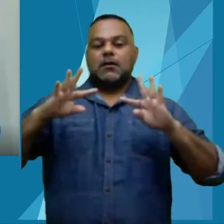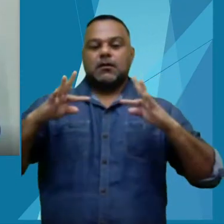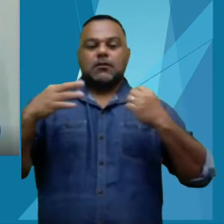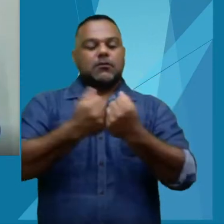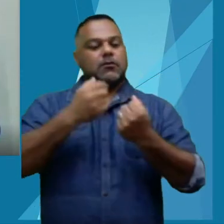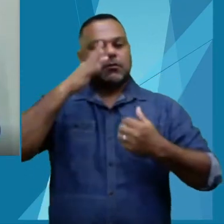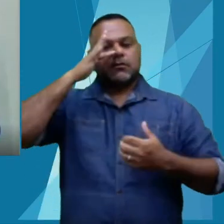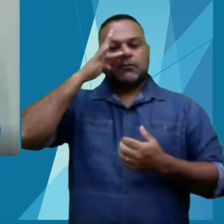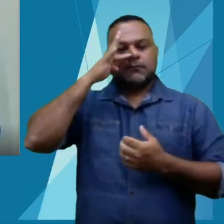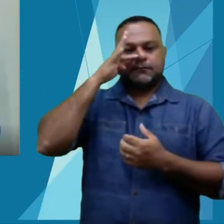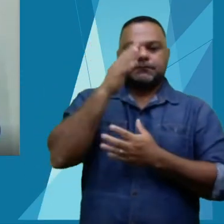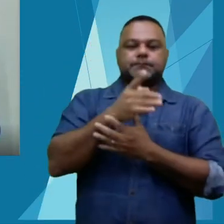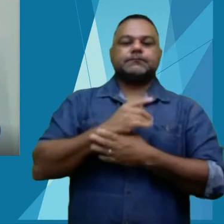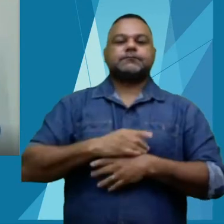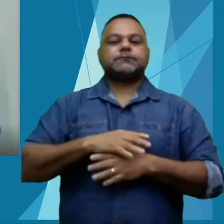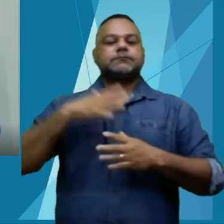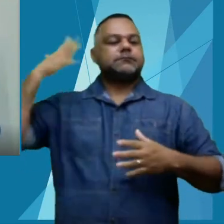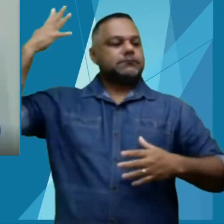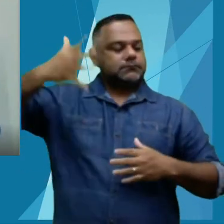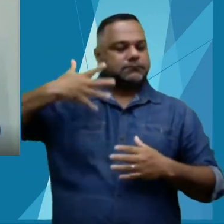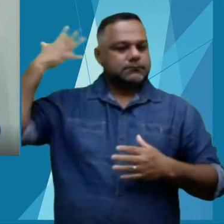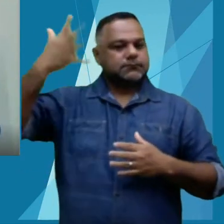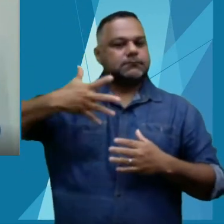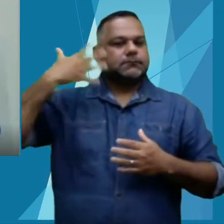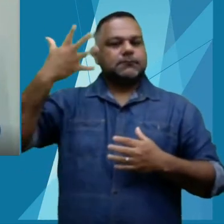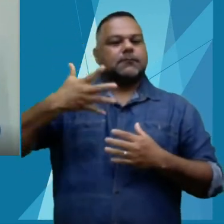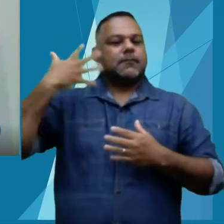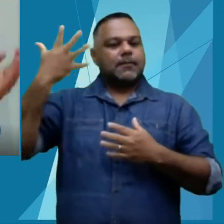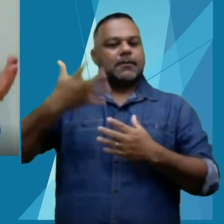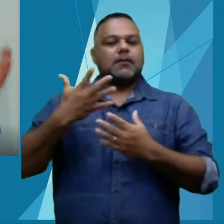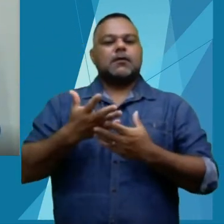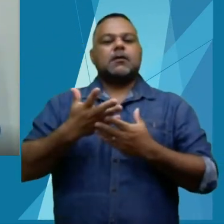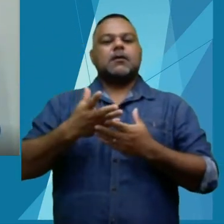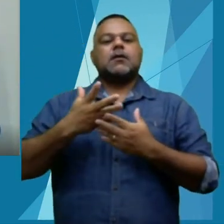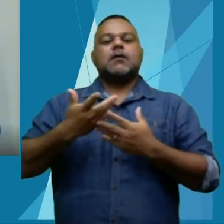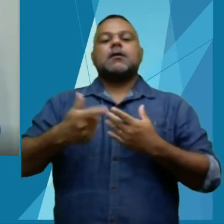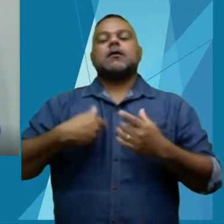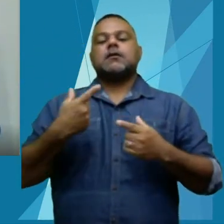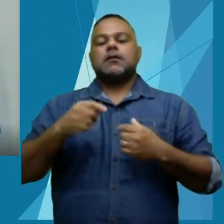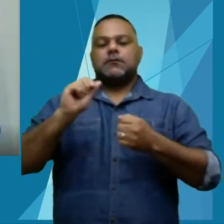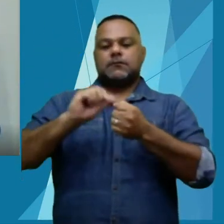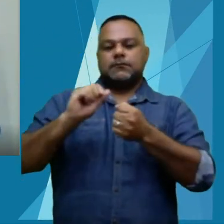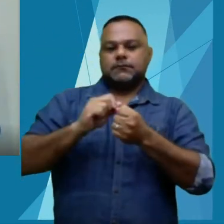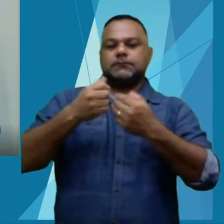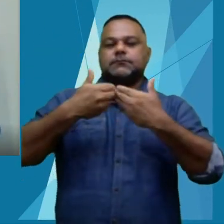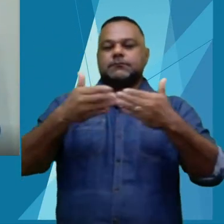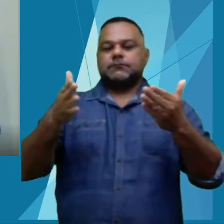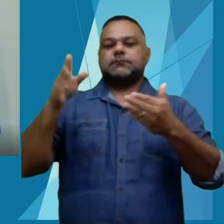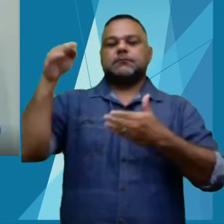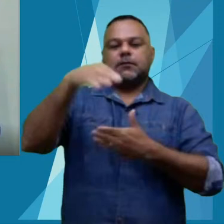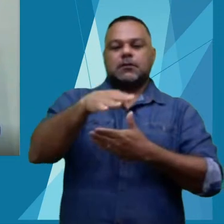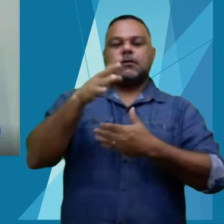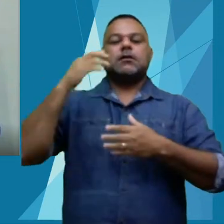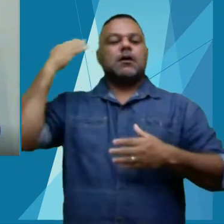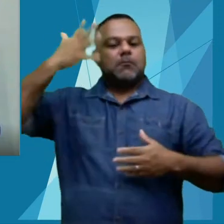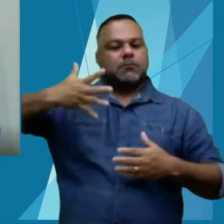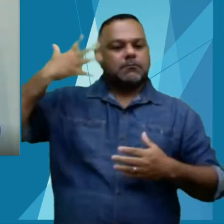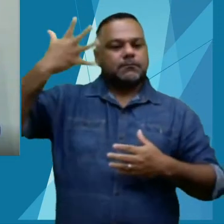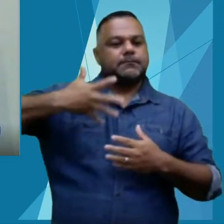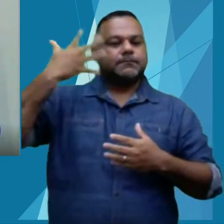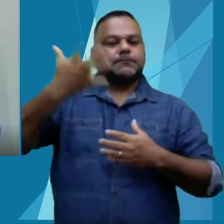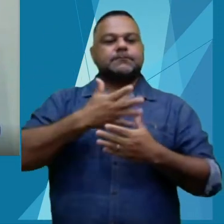acompanham, a todos os palestrantes que irão nos abrilhantar, dando as palestras